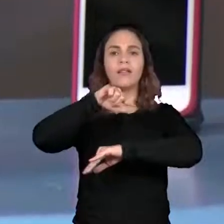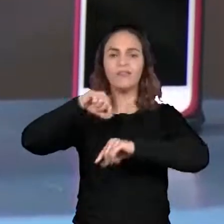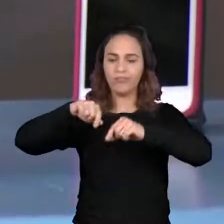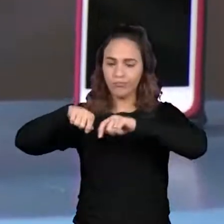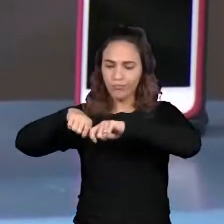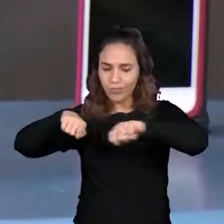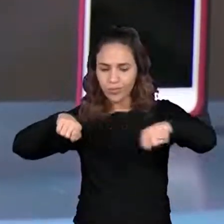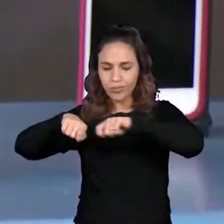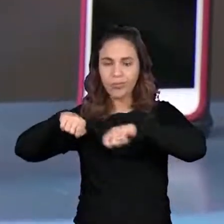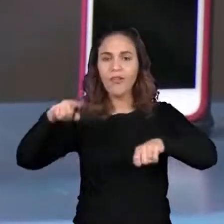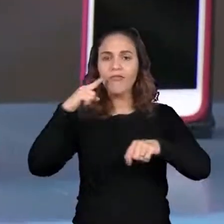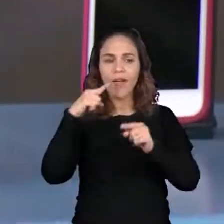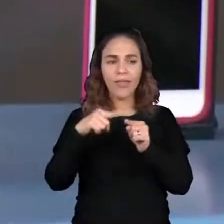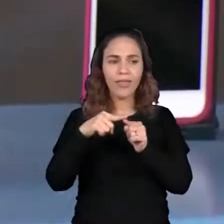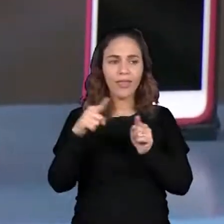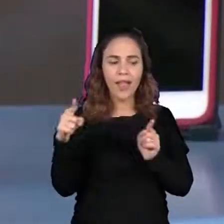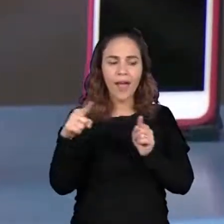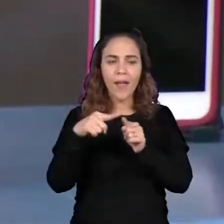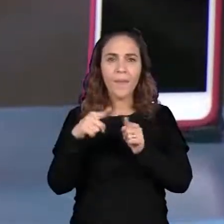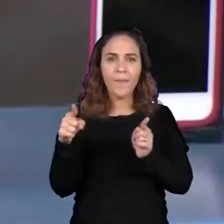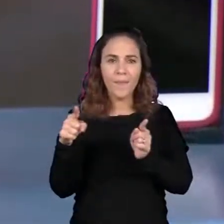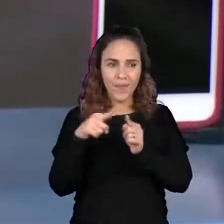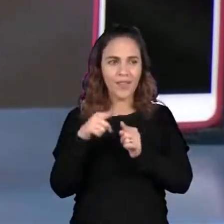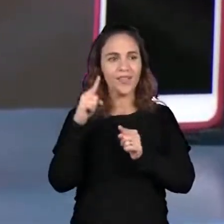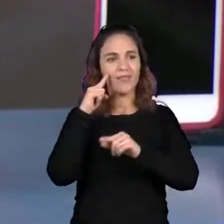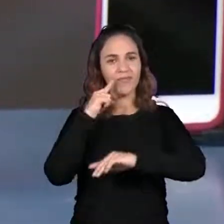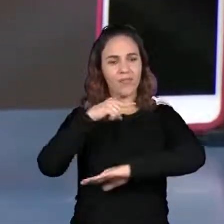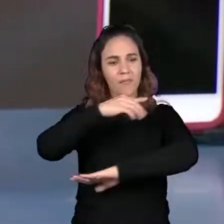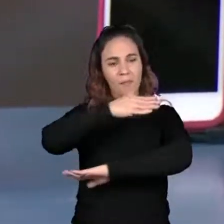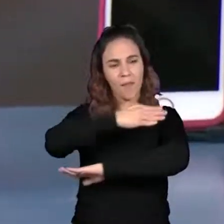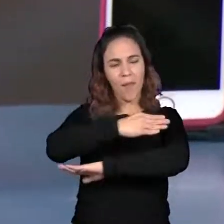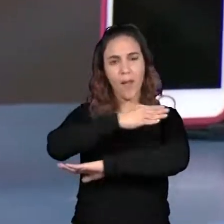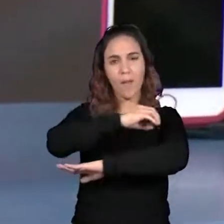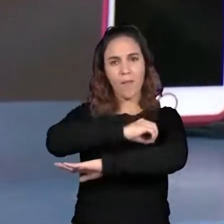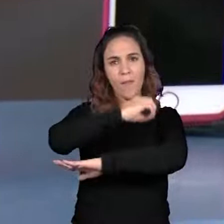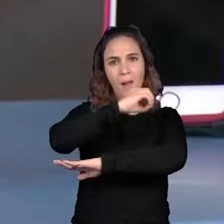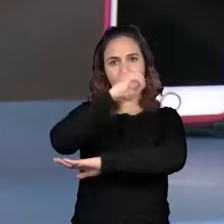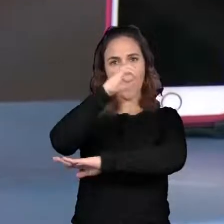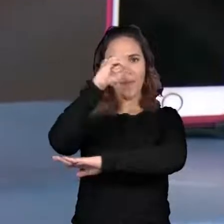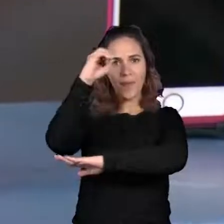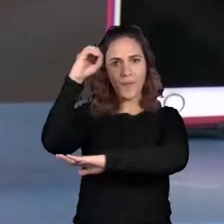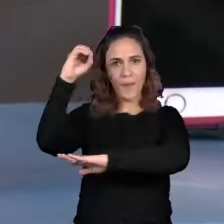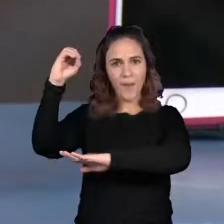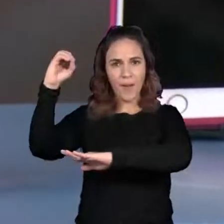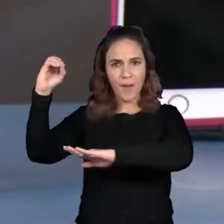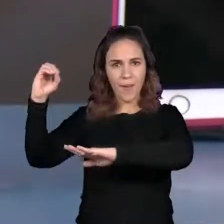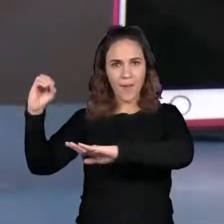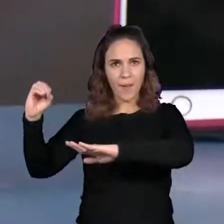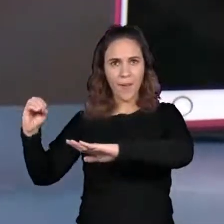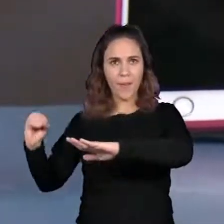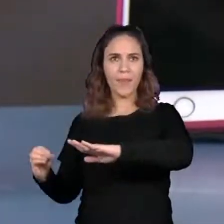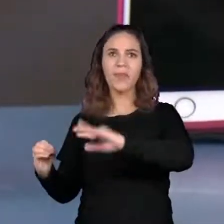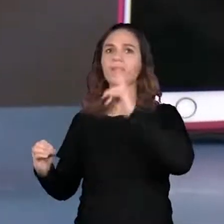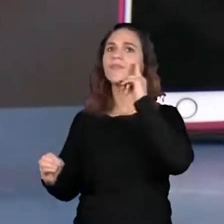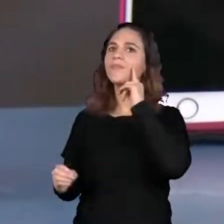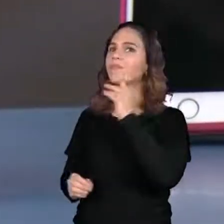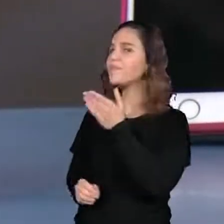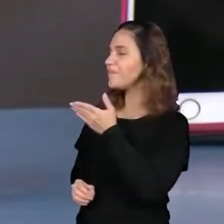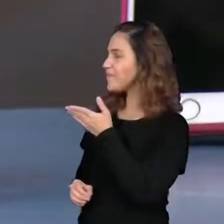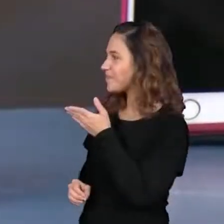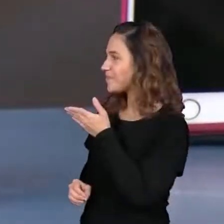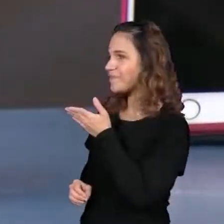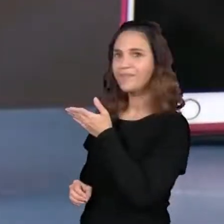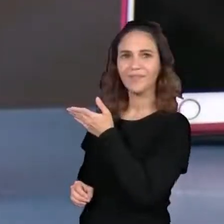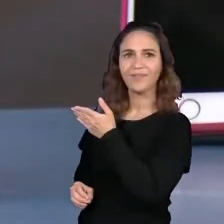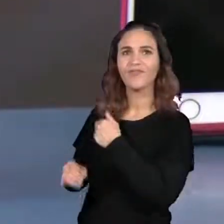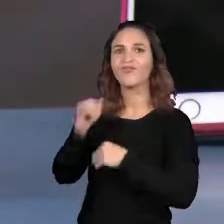pretos é a projeção da sombra, tá? Então, aonde a sombra ficava, ó, está até uma luzinha batendo aqui. Faz de